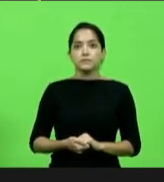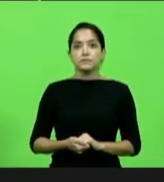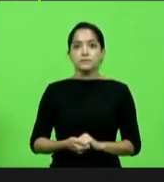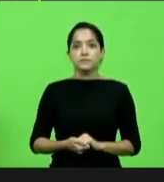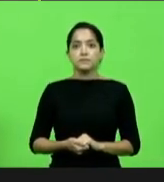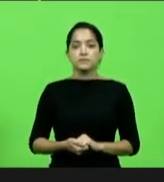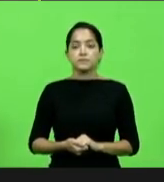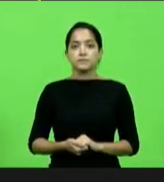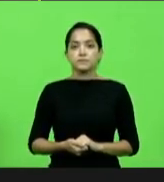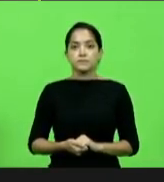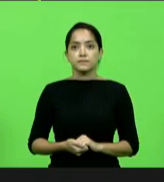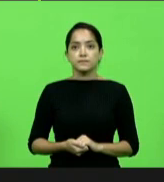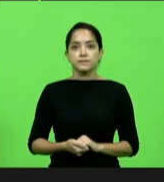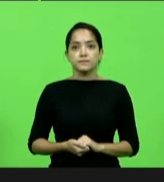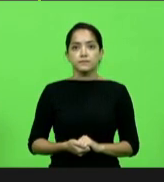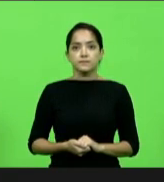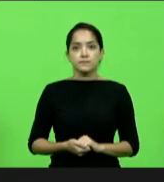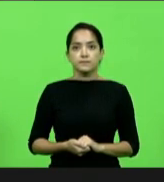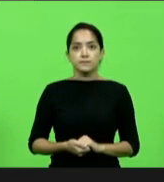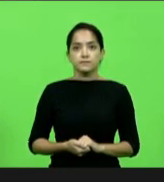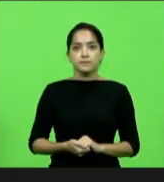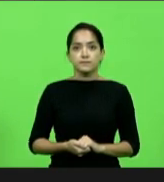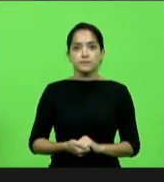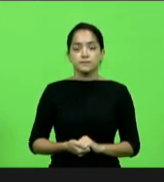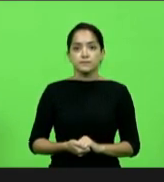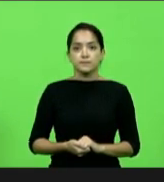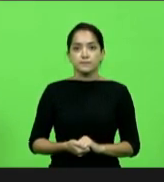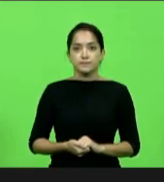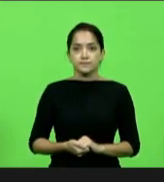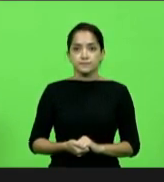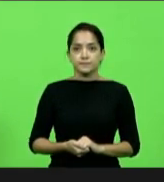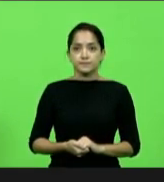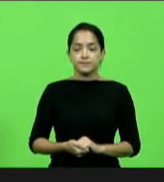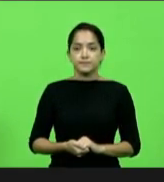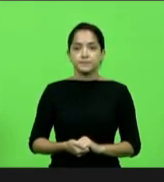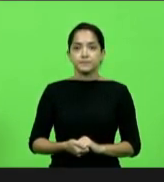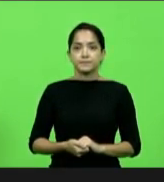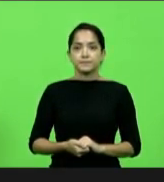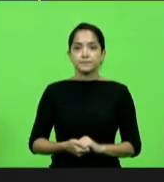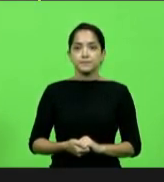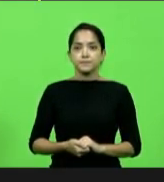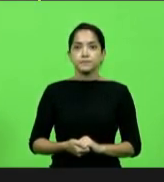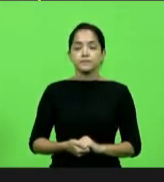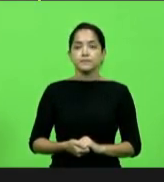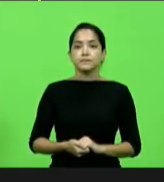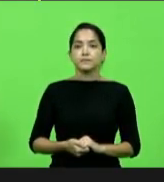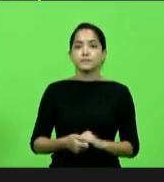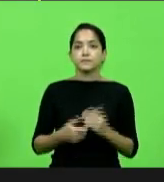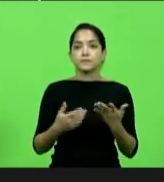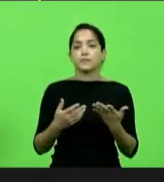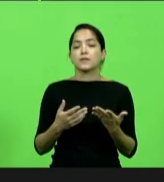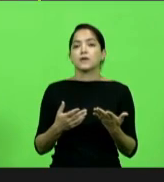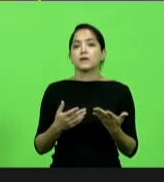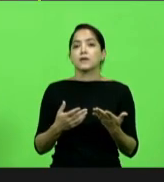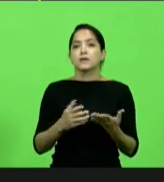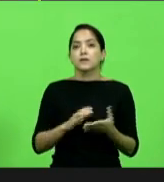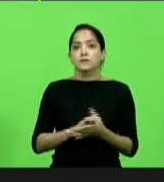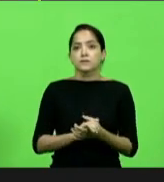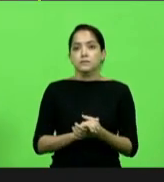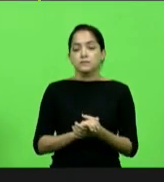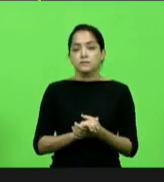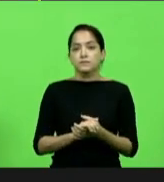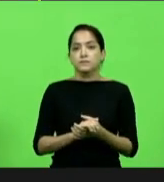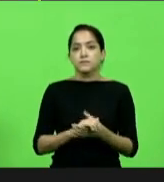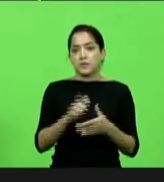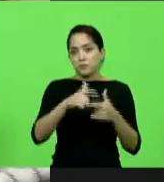Voltou a ser ouvido, seu presidente? Agora sim, deputado. Muito obrigado. Desculpe. É que interrompeu o prazo, o sistema caiu, tem que ativar o